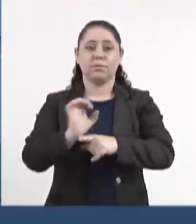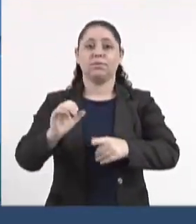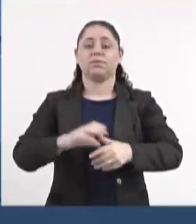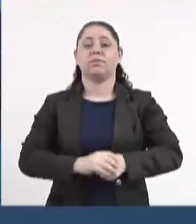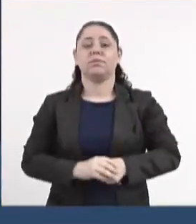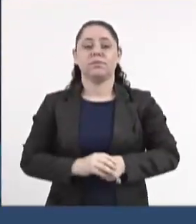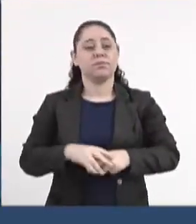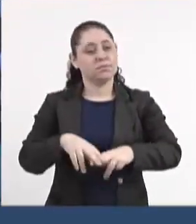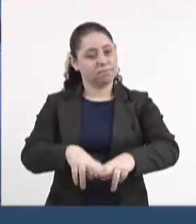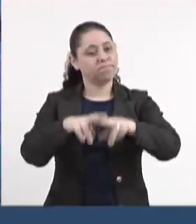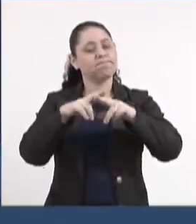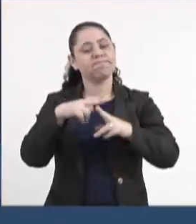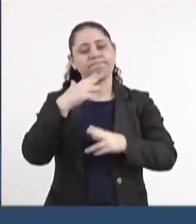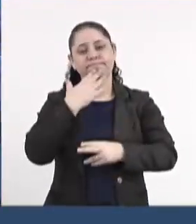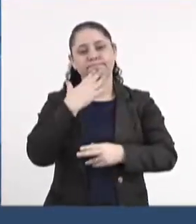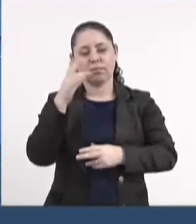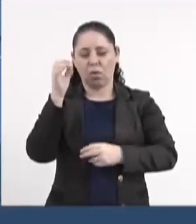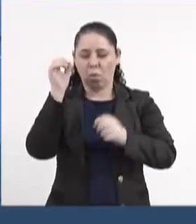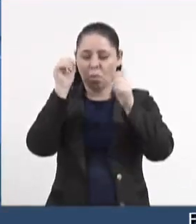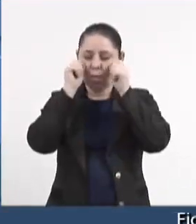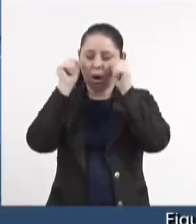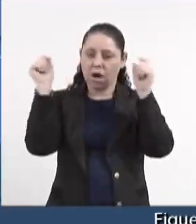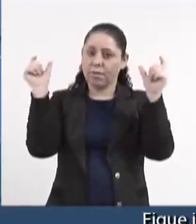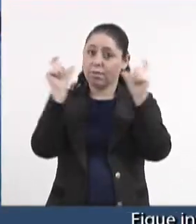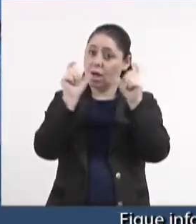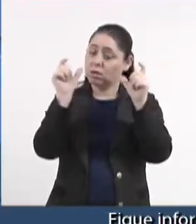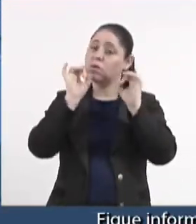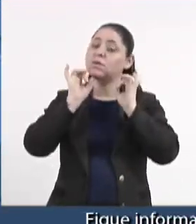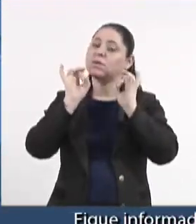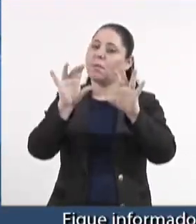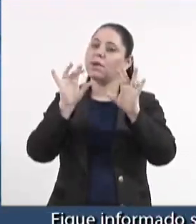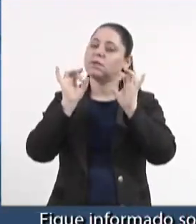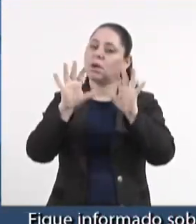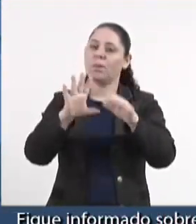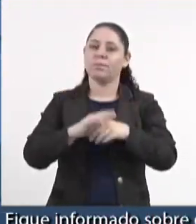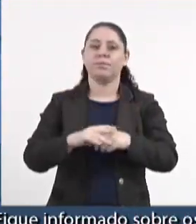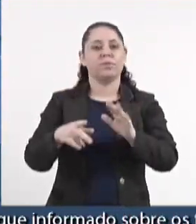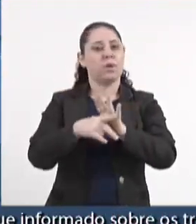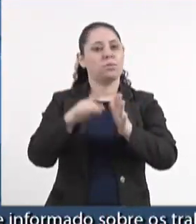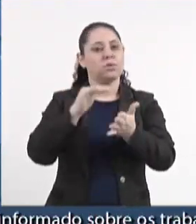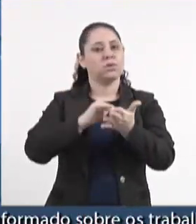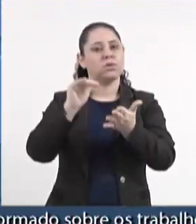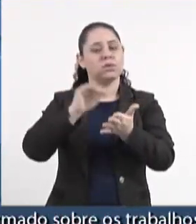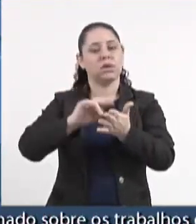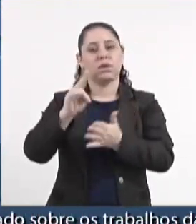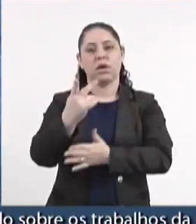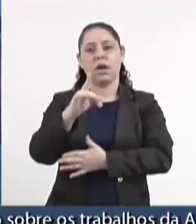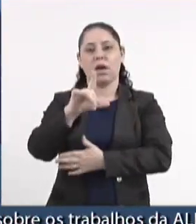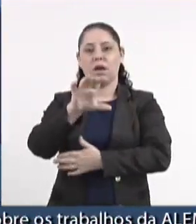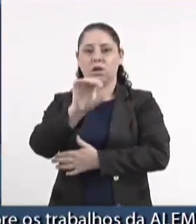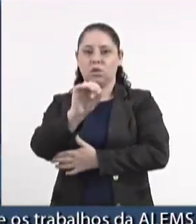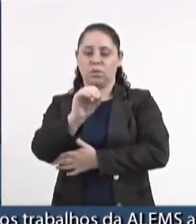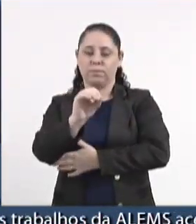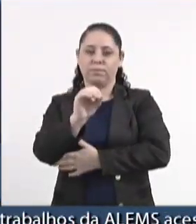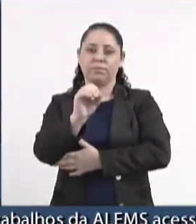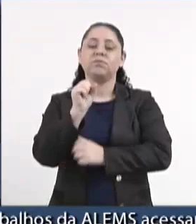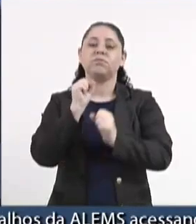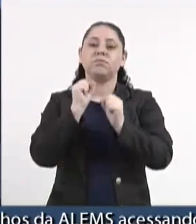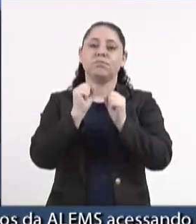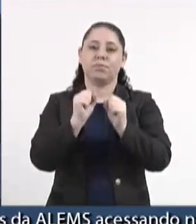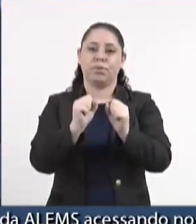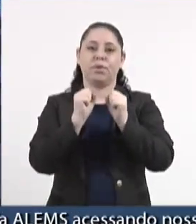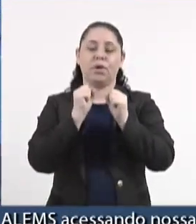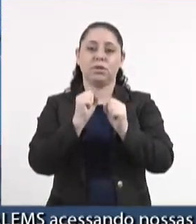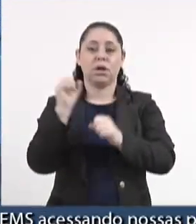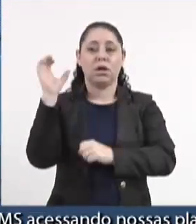por isso estamos pedindo uma atenção especial do secretário Hélio Pelufo, para que possa,